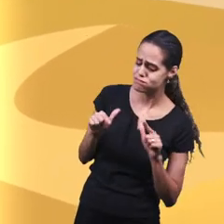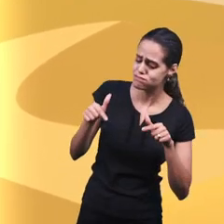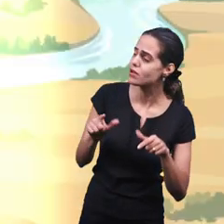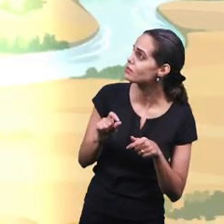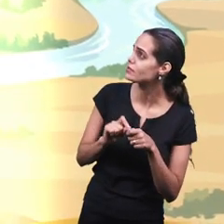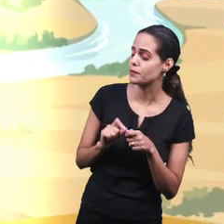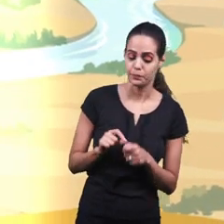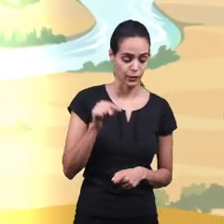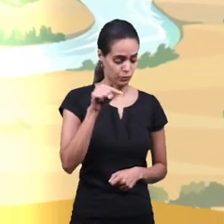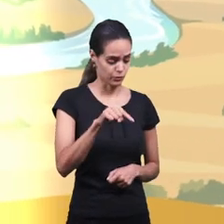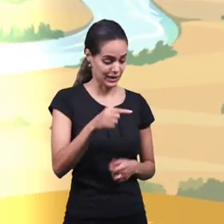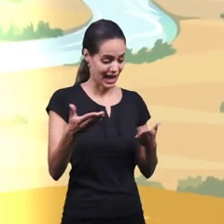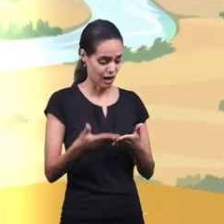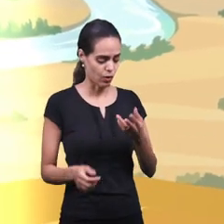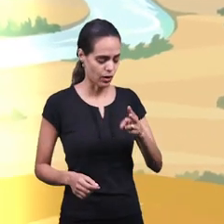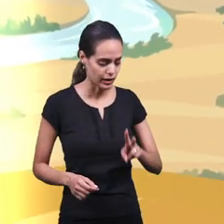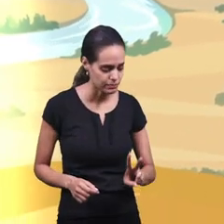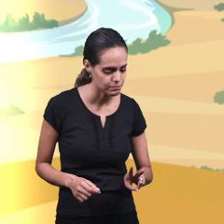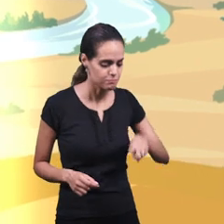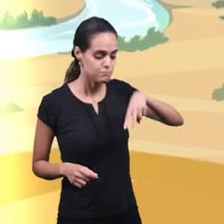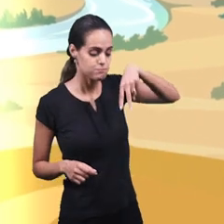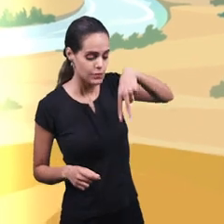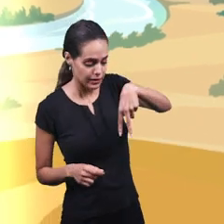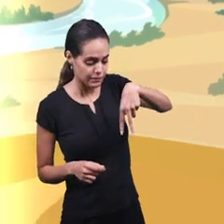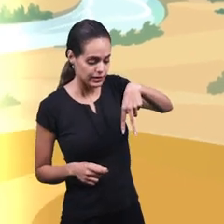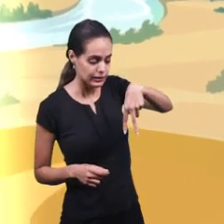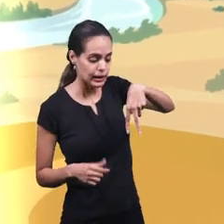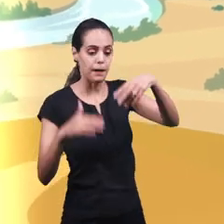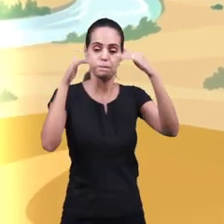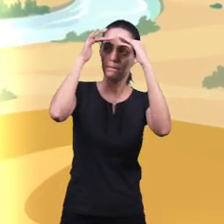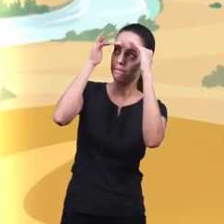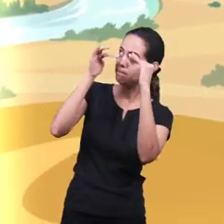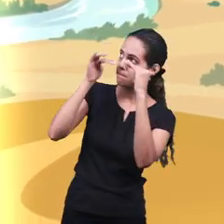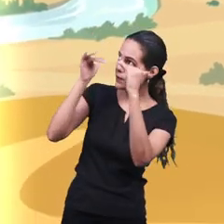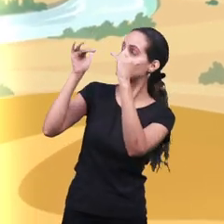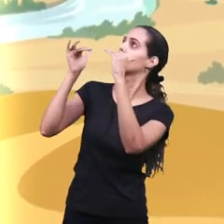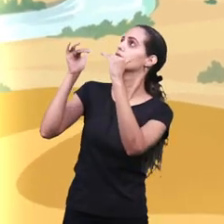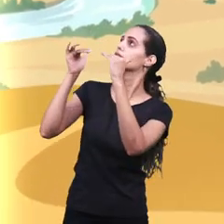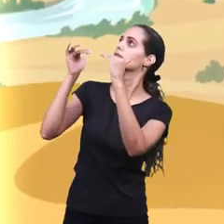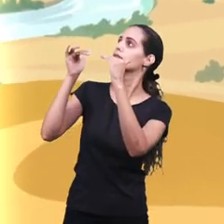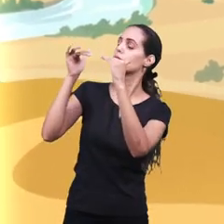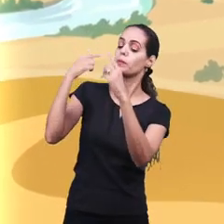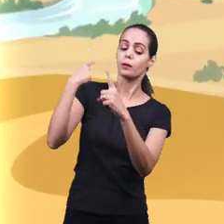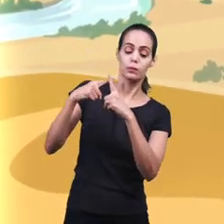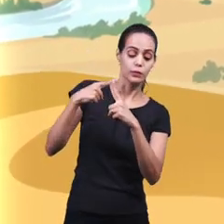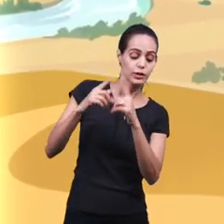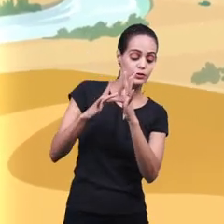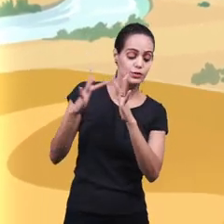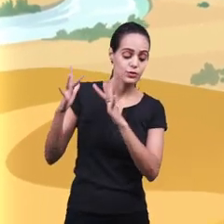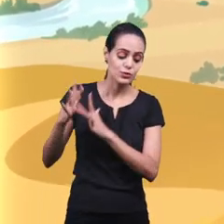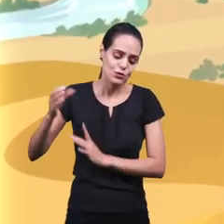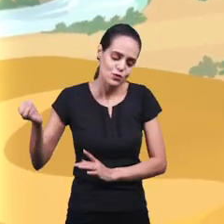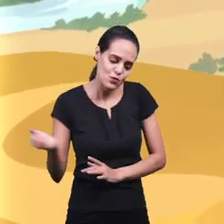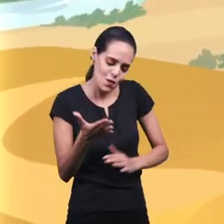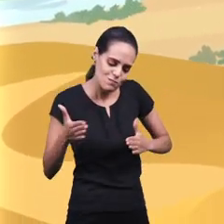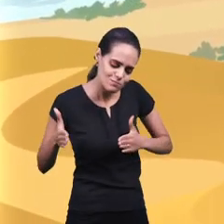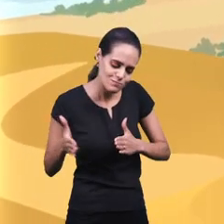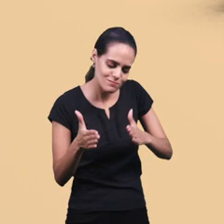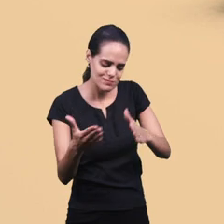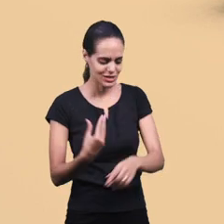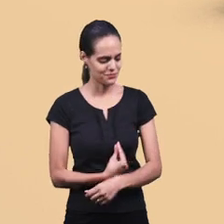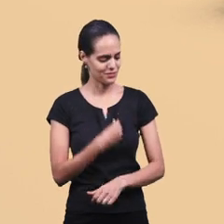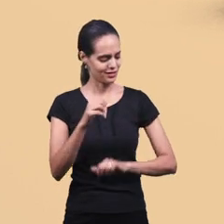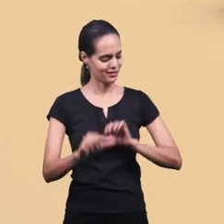faça Levanta-te E obedece Novo caminho Jesus te dá